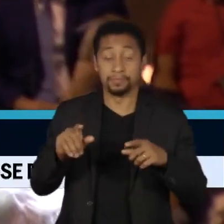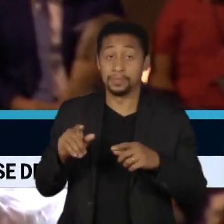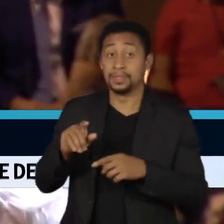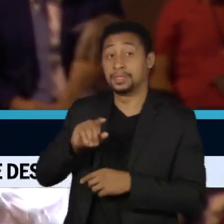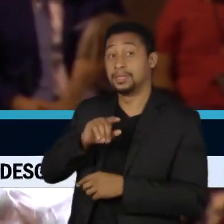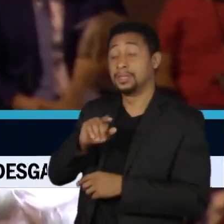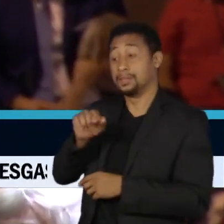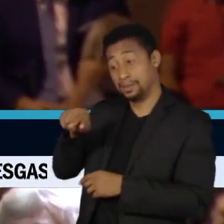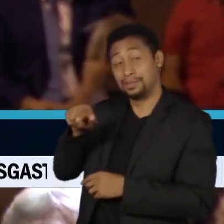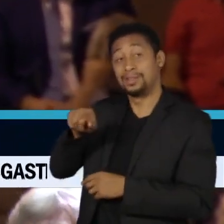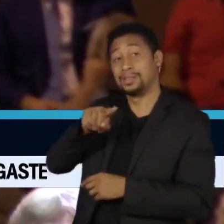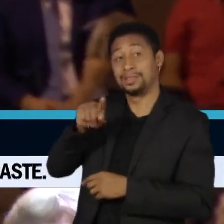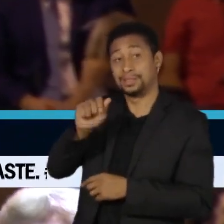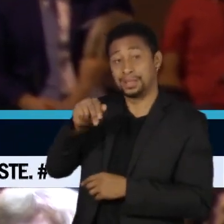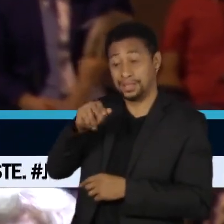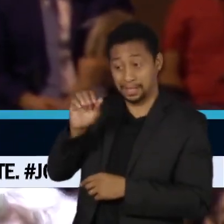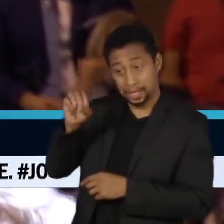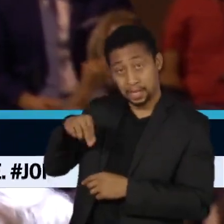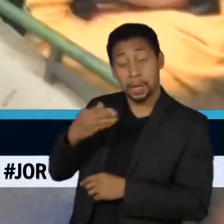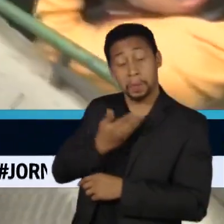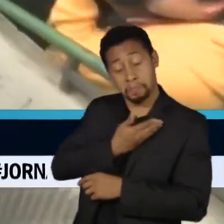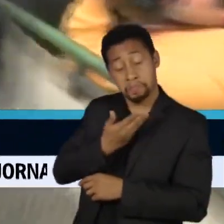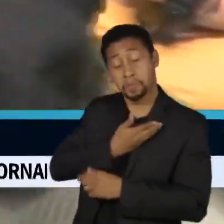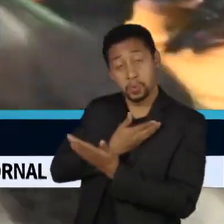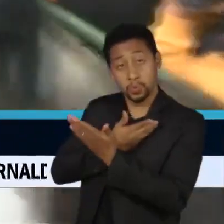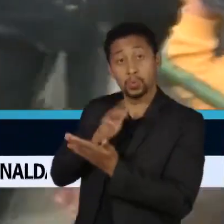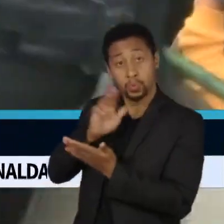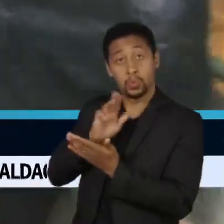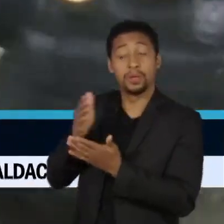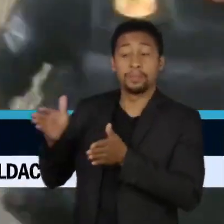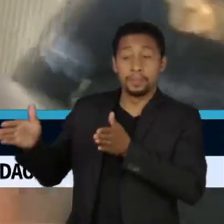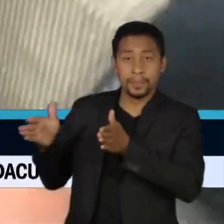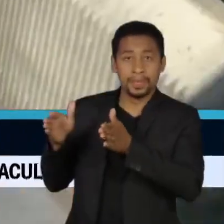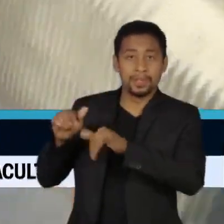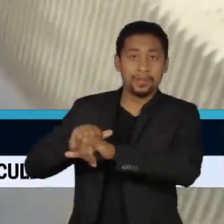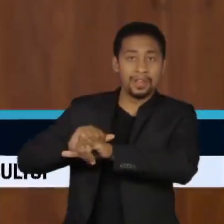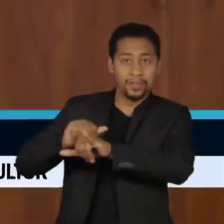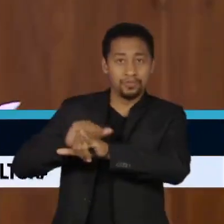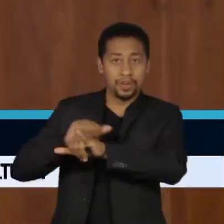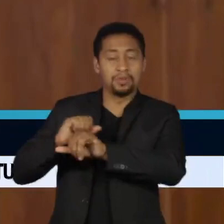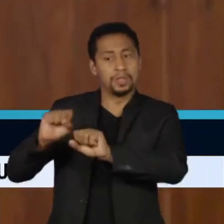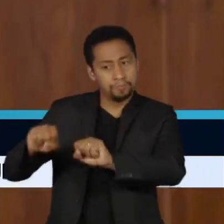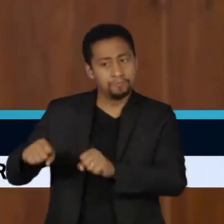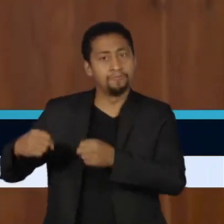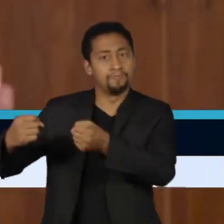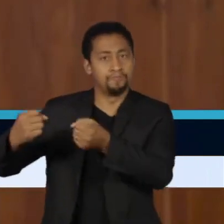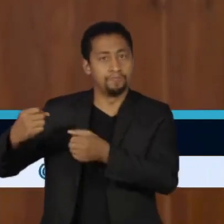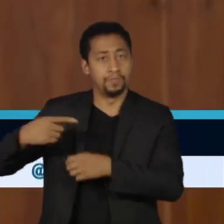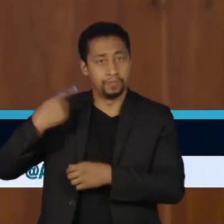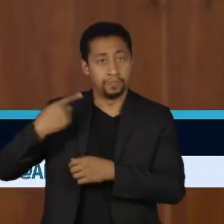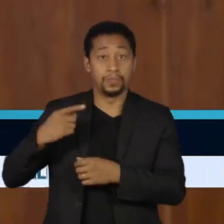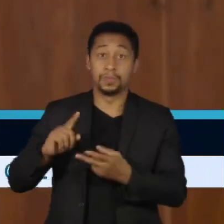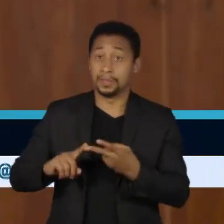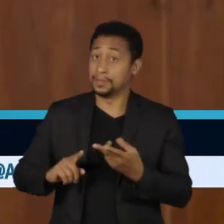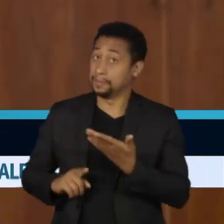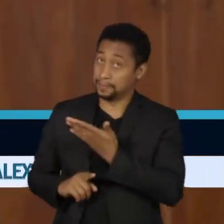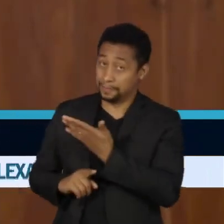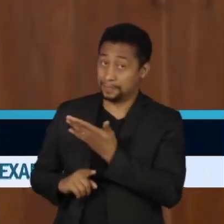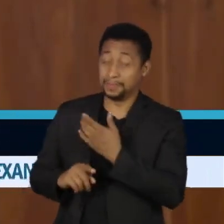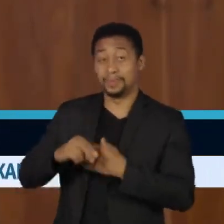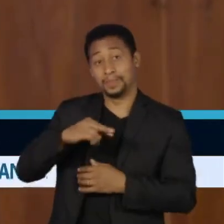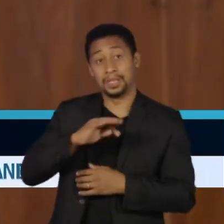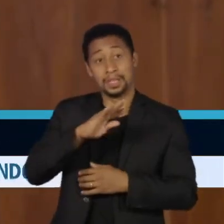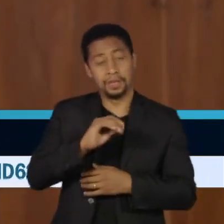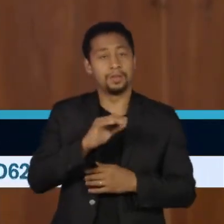um amigo pessoal de Lula e foi seu defensor durante a investigação da Lava Jato. Já Almeida Neto é o candidato